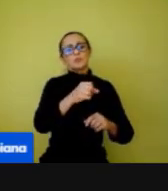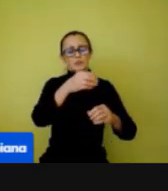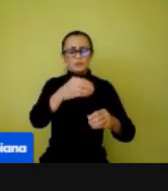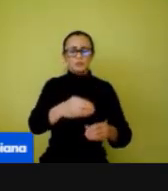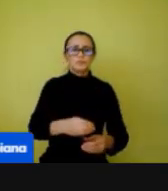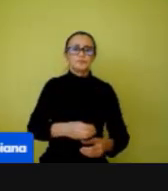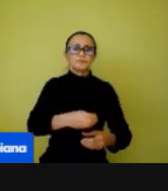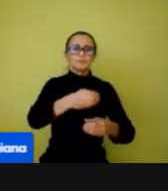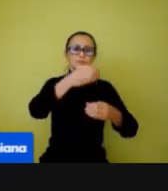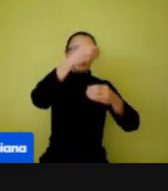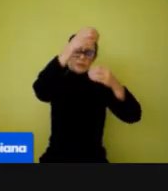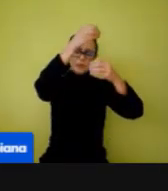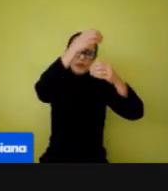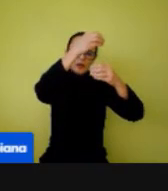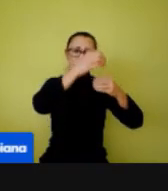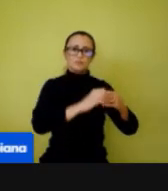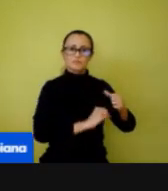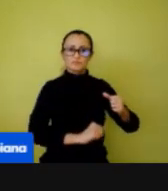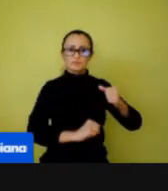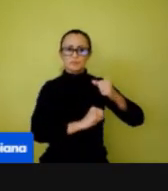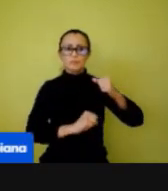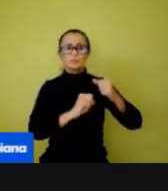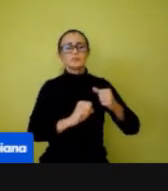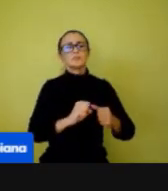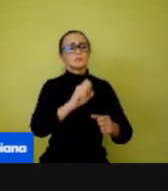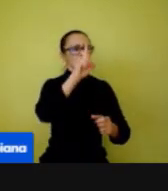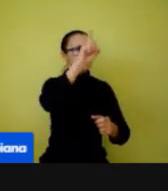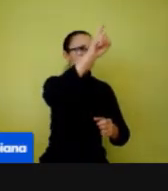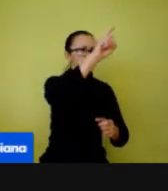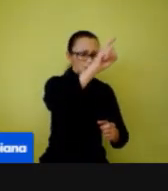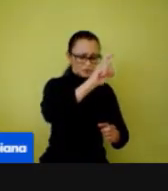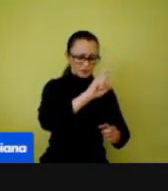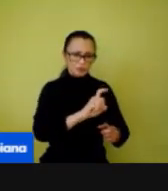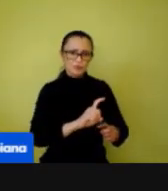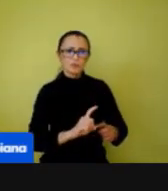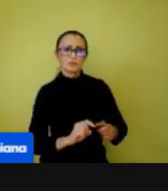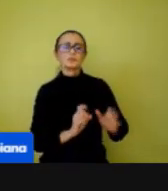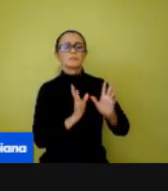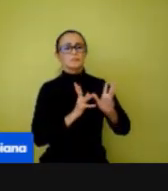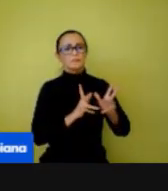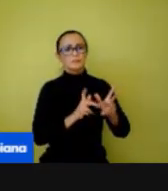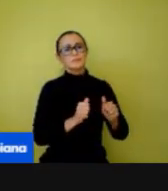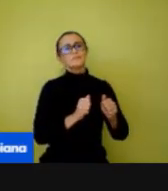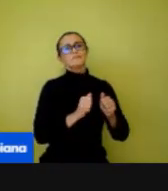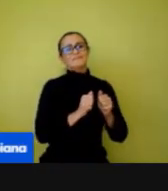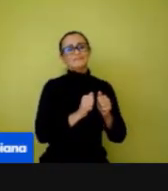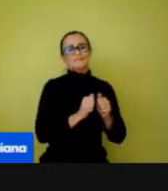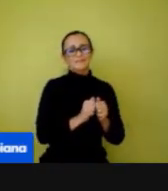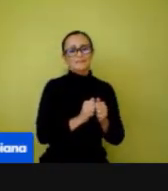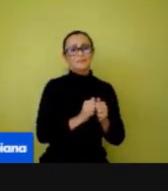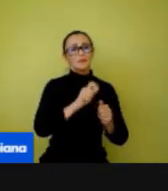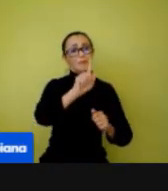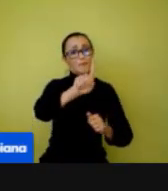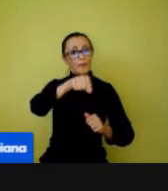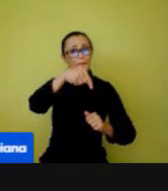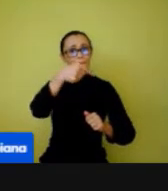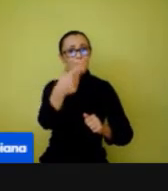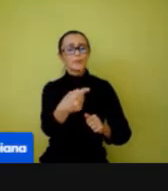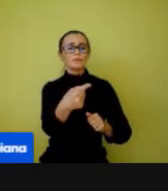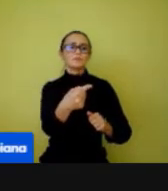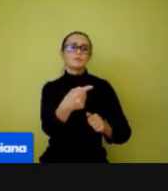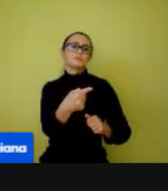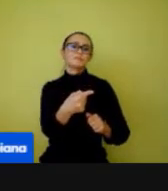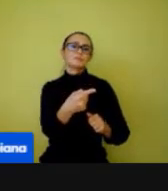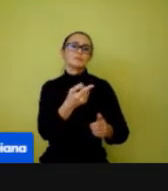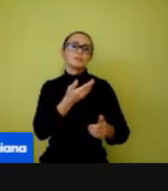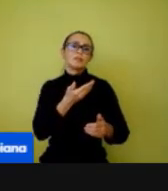o spray, deixa ele ali, arejando. Quando você voltar, você já sabe que está higienizado. É lógico que a